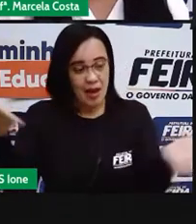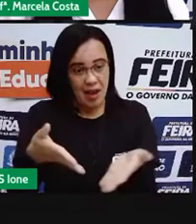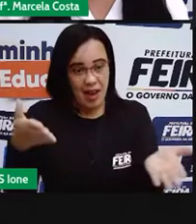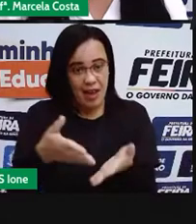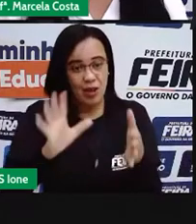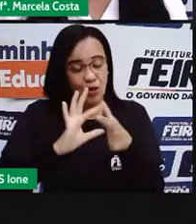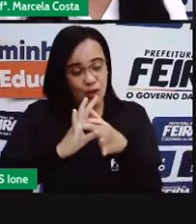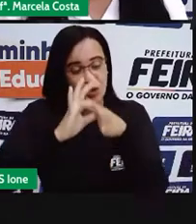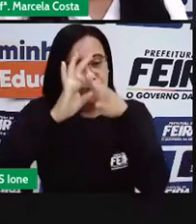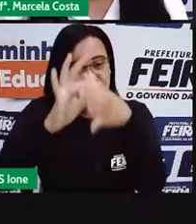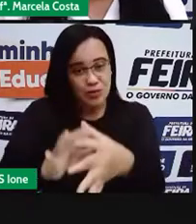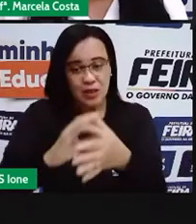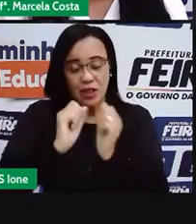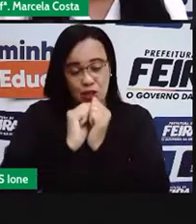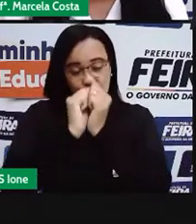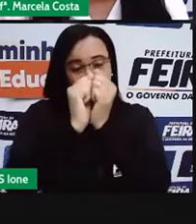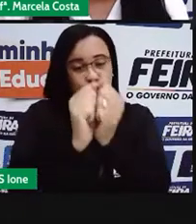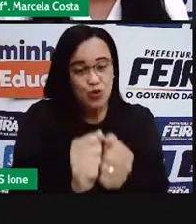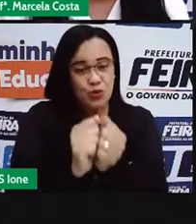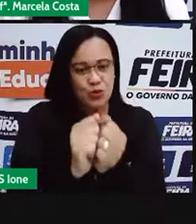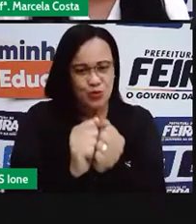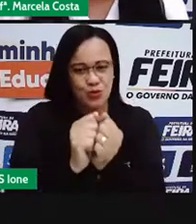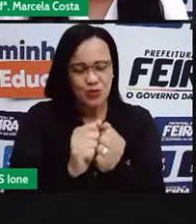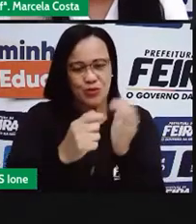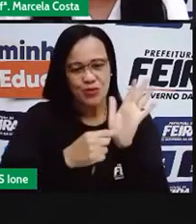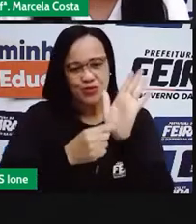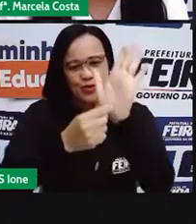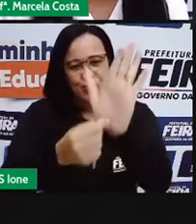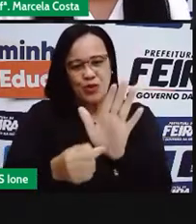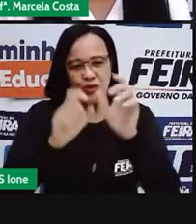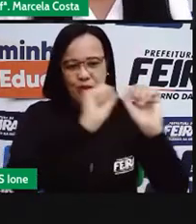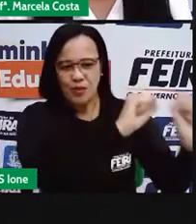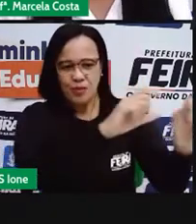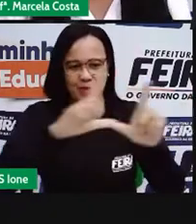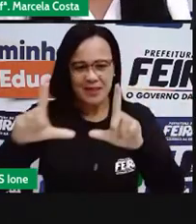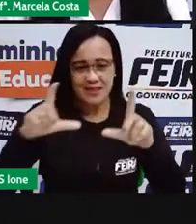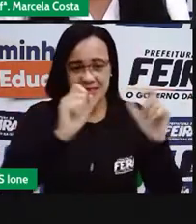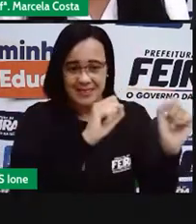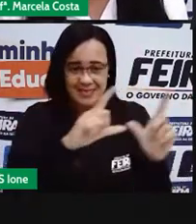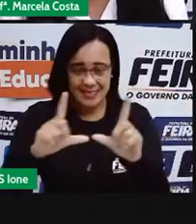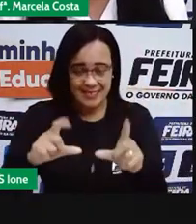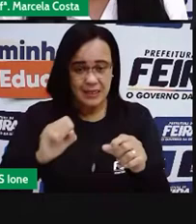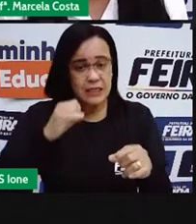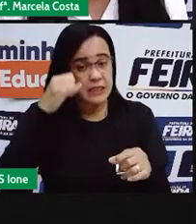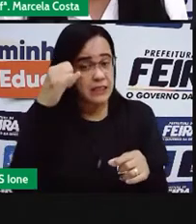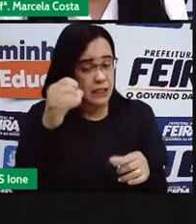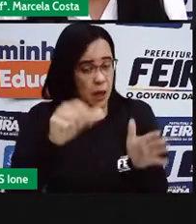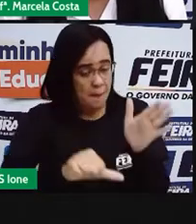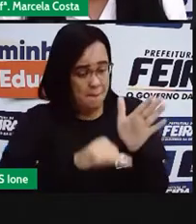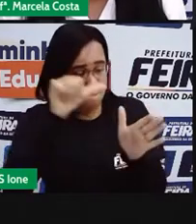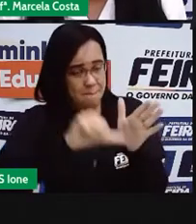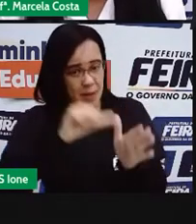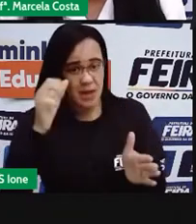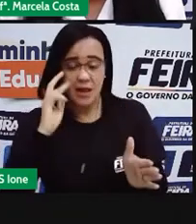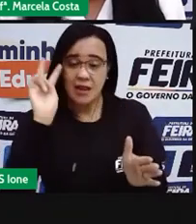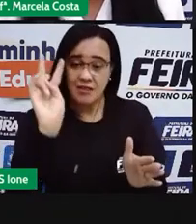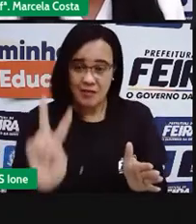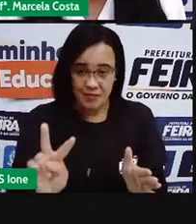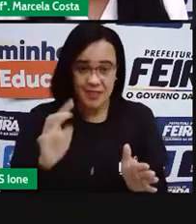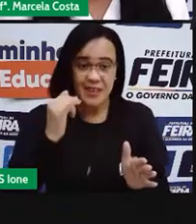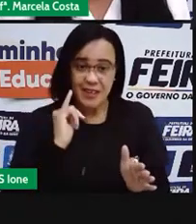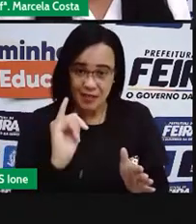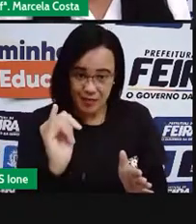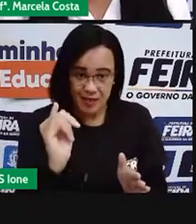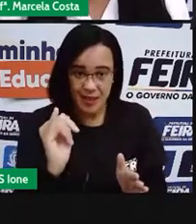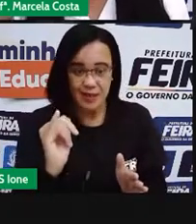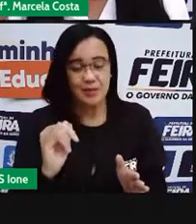uma outra maneira, sendo representada em um vídeo. Se não é a primeira vez que você está ouvindo falar dessa fábula,